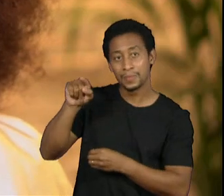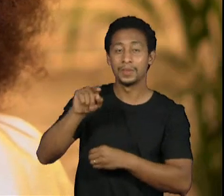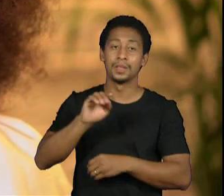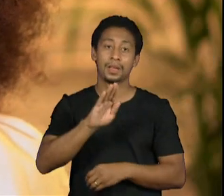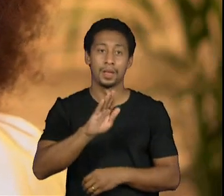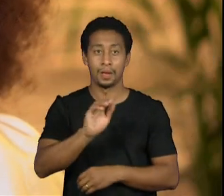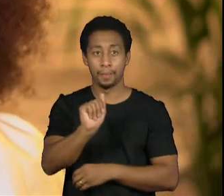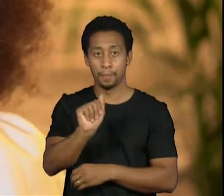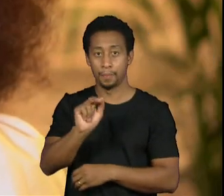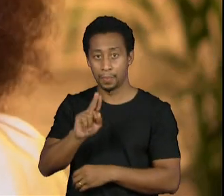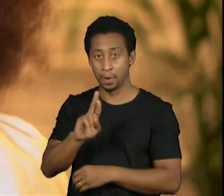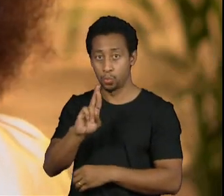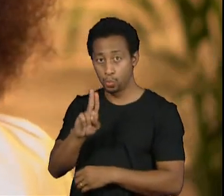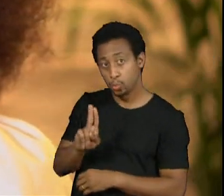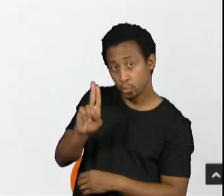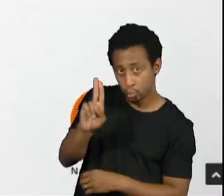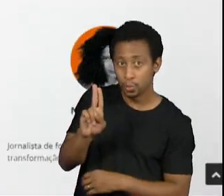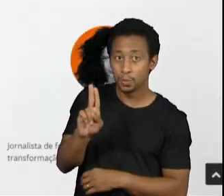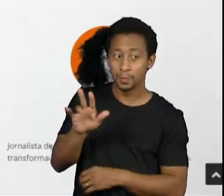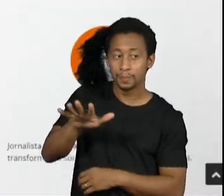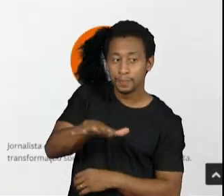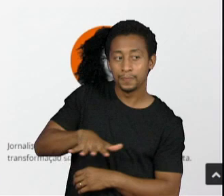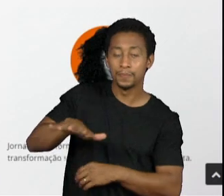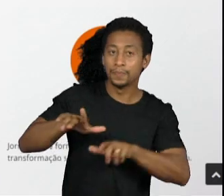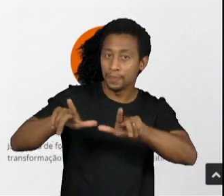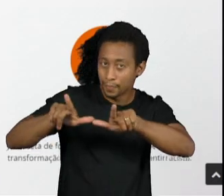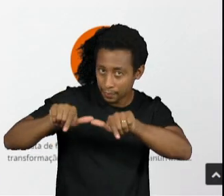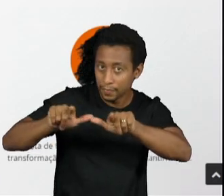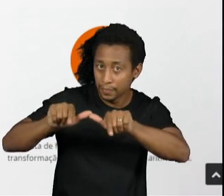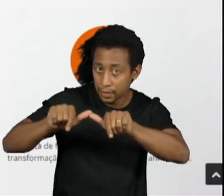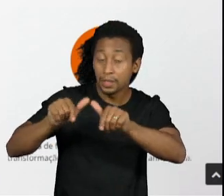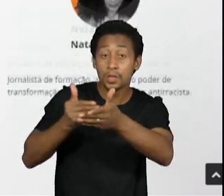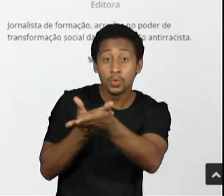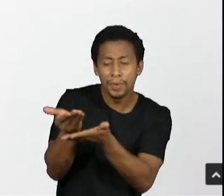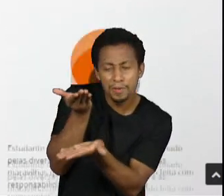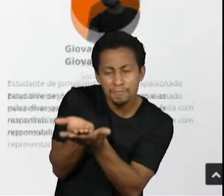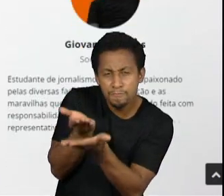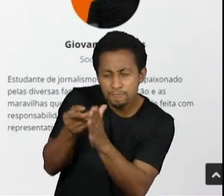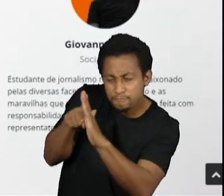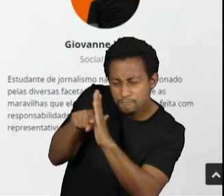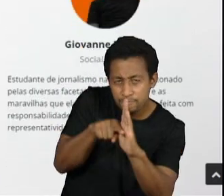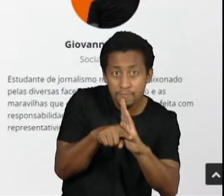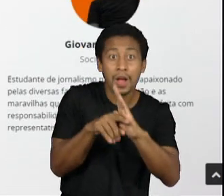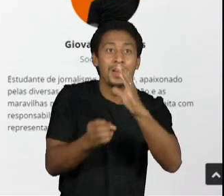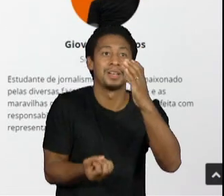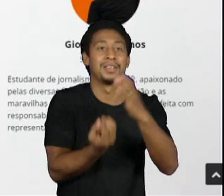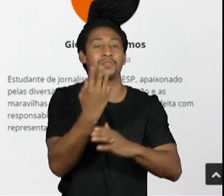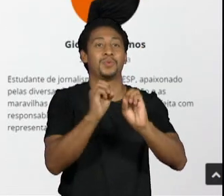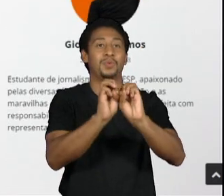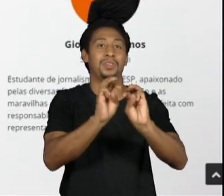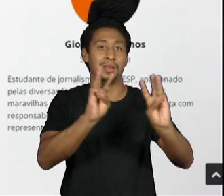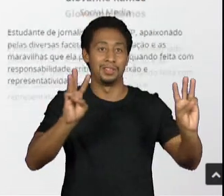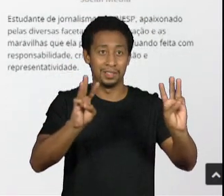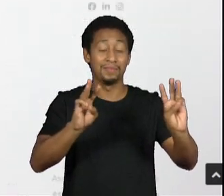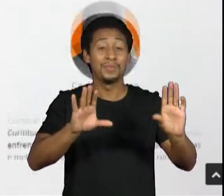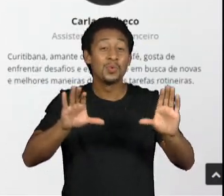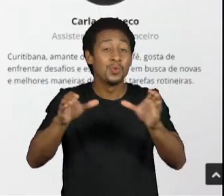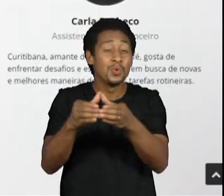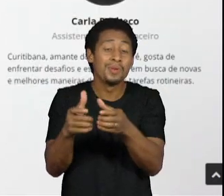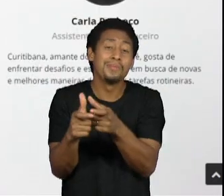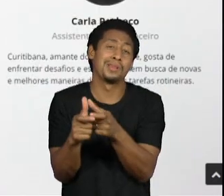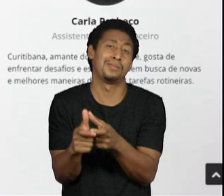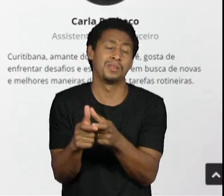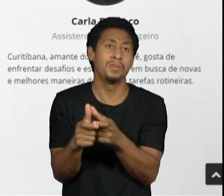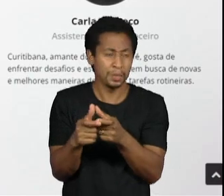estudantes viam ali uma universidade muito branca, muito elitizada, pouco representativa, e se